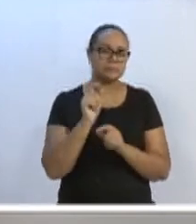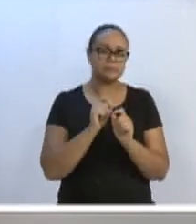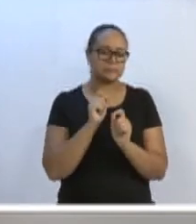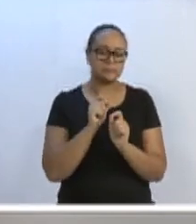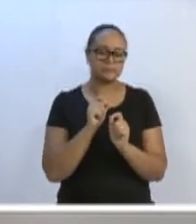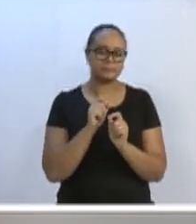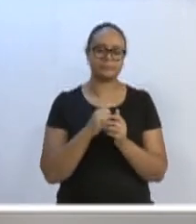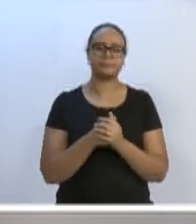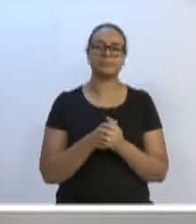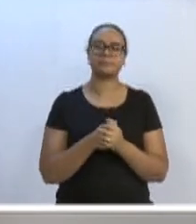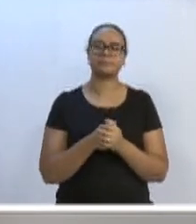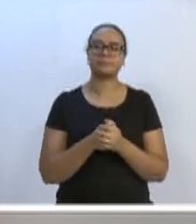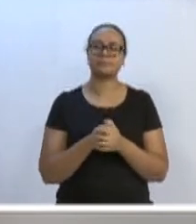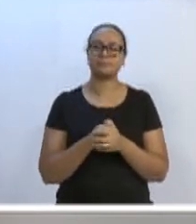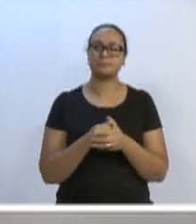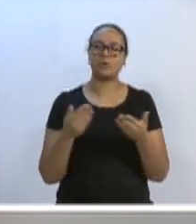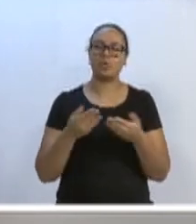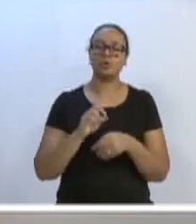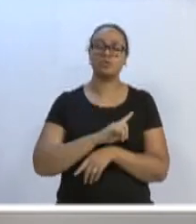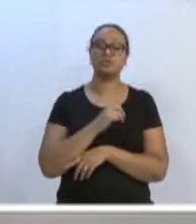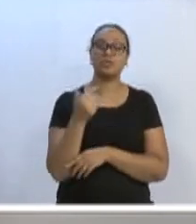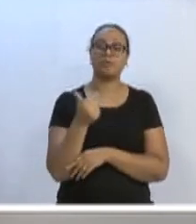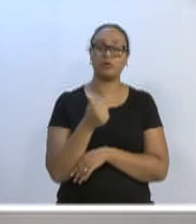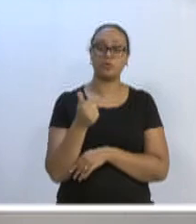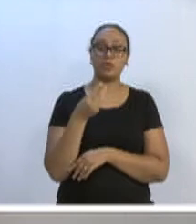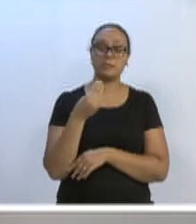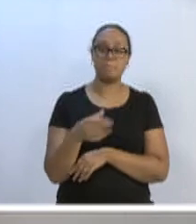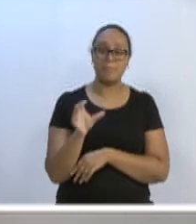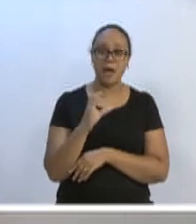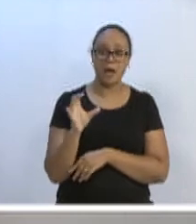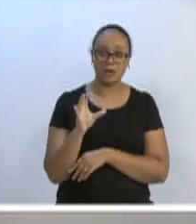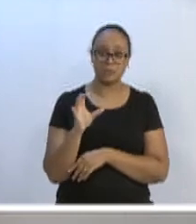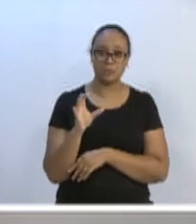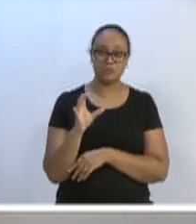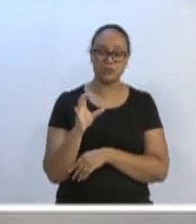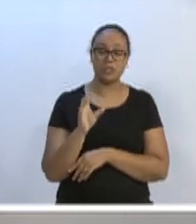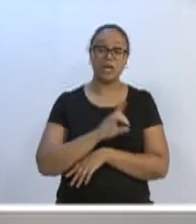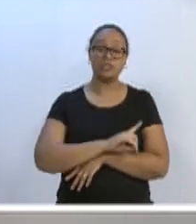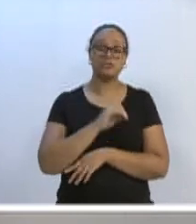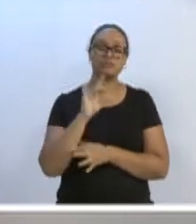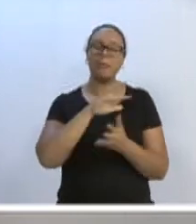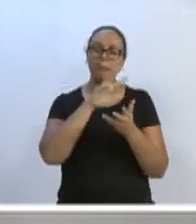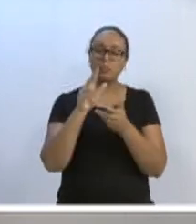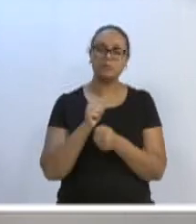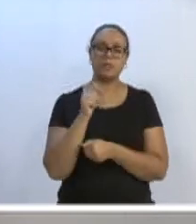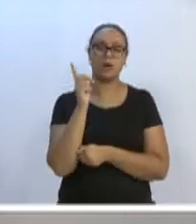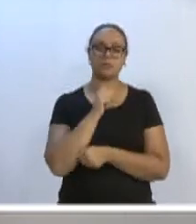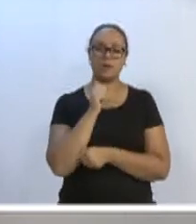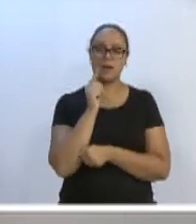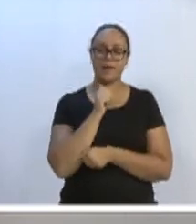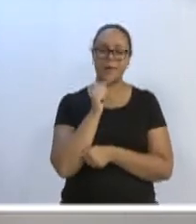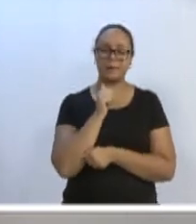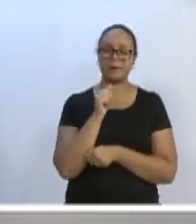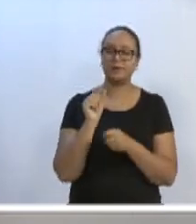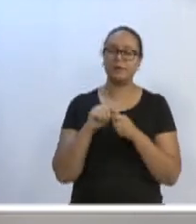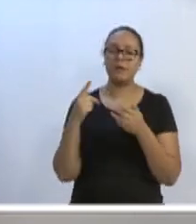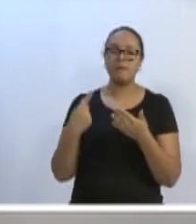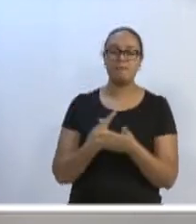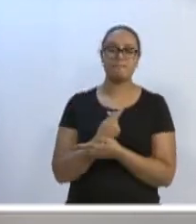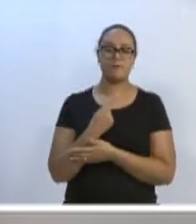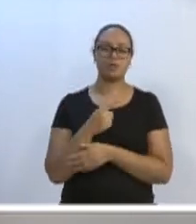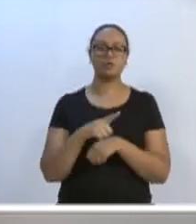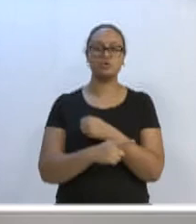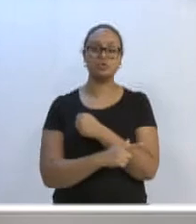para que fosse justamente hoje, dia 22 de março, Dia Mundial da Água, feito esse evento justamente pelo Garcia